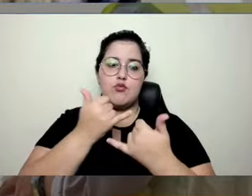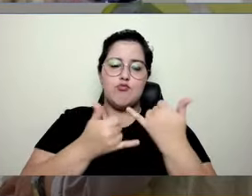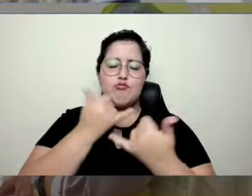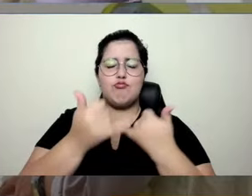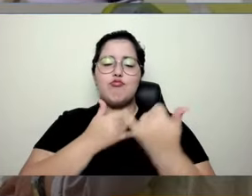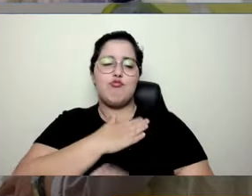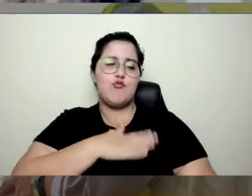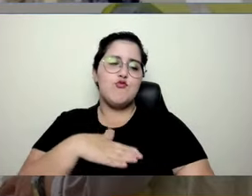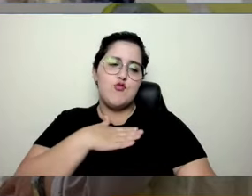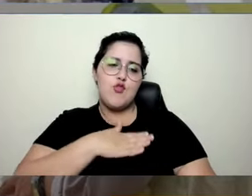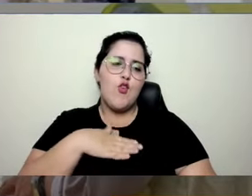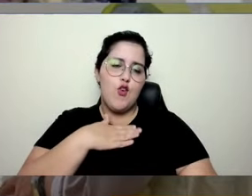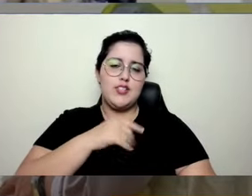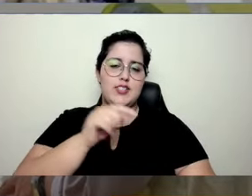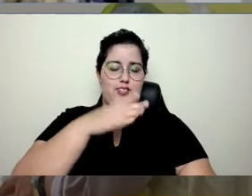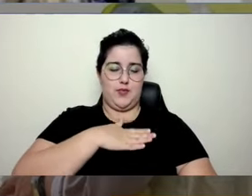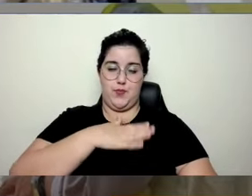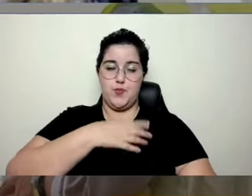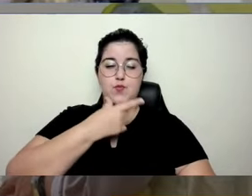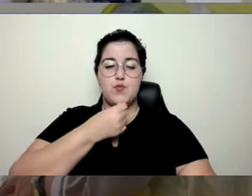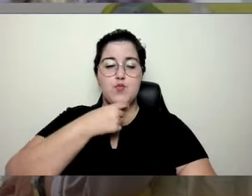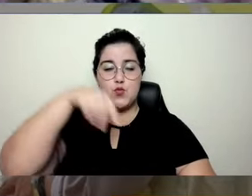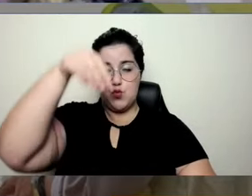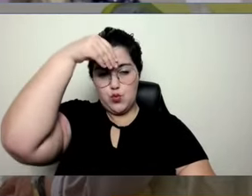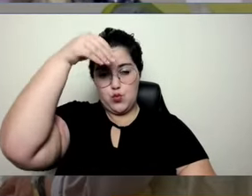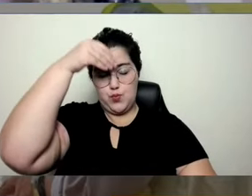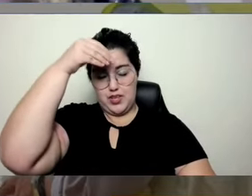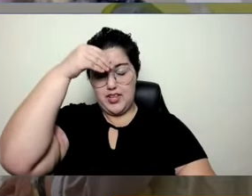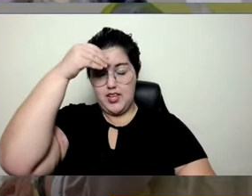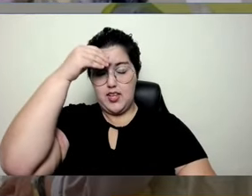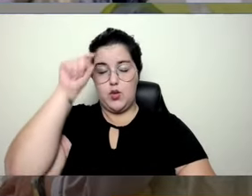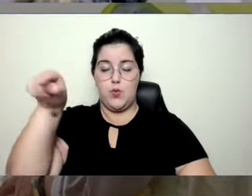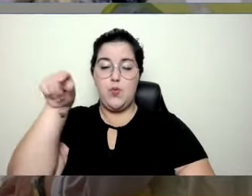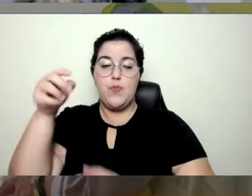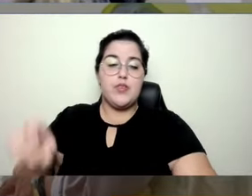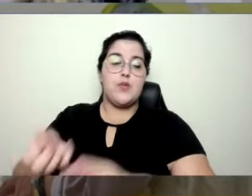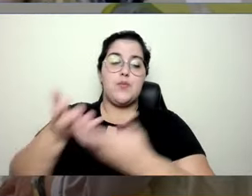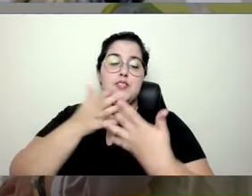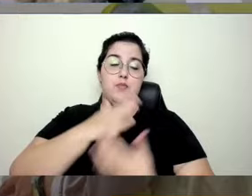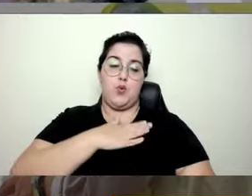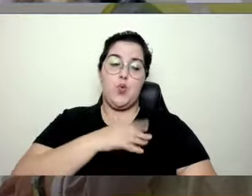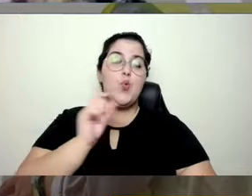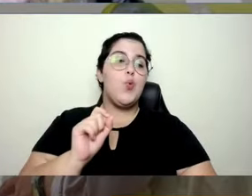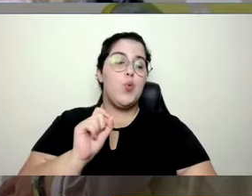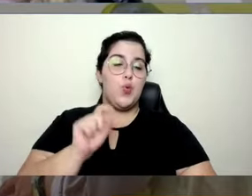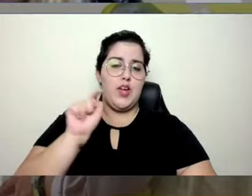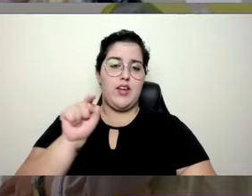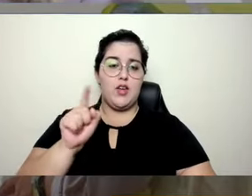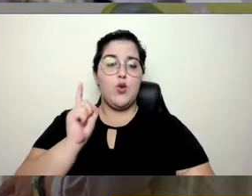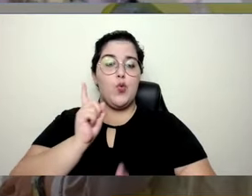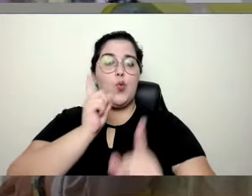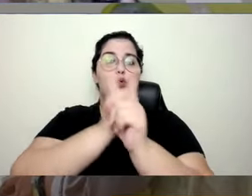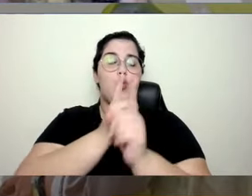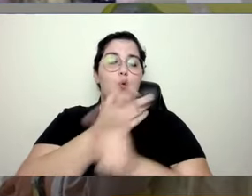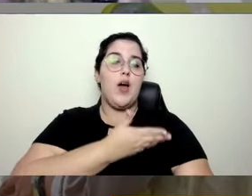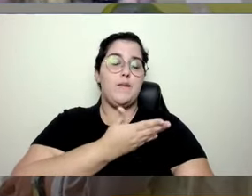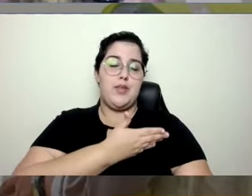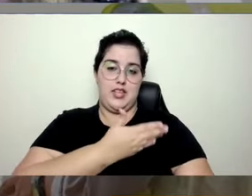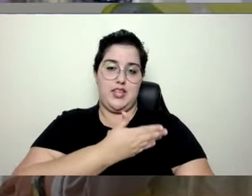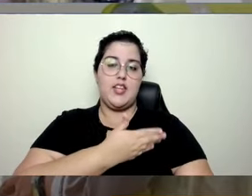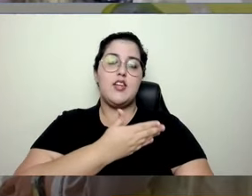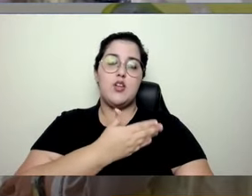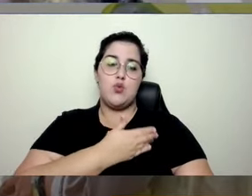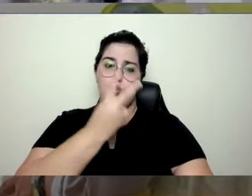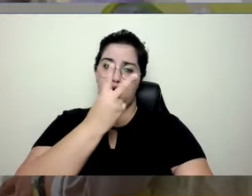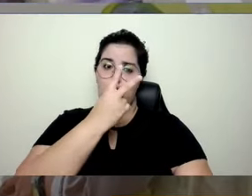interagem. Meu sobrinho, por exemplo, esses dias, Anderson, estava falando para mim que encontrou um amiguinho dele com quem ele jogava uns dois,